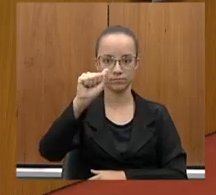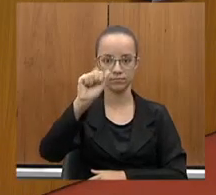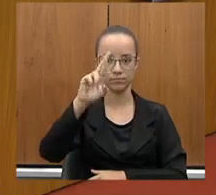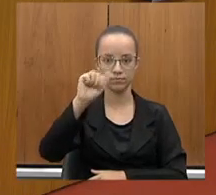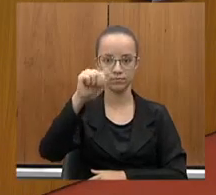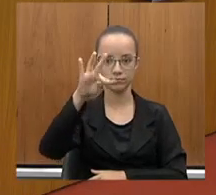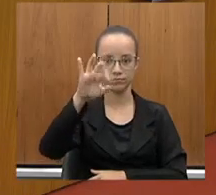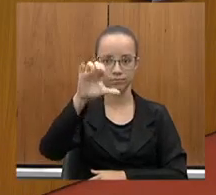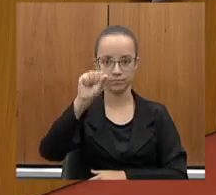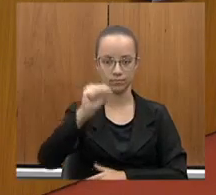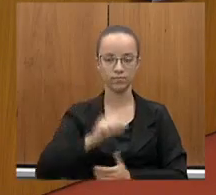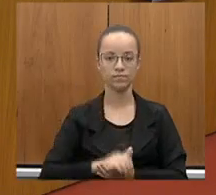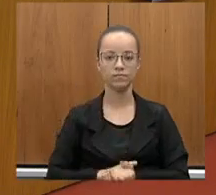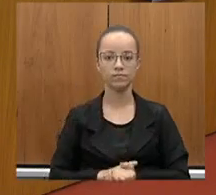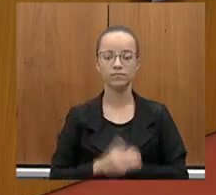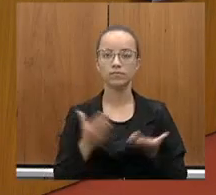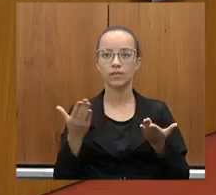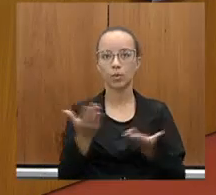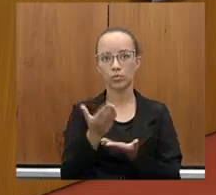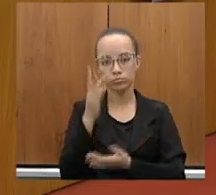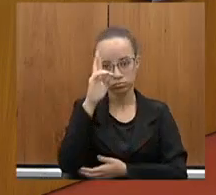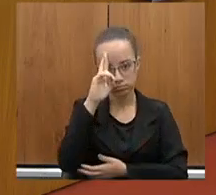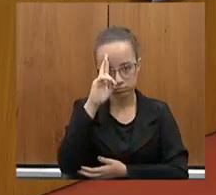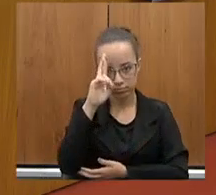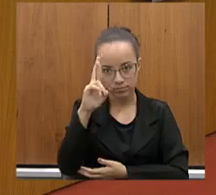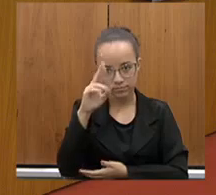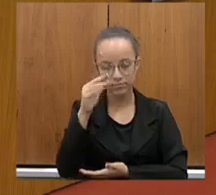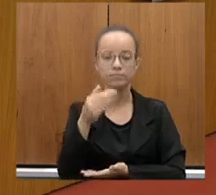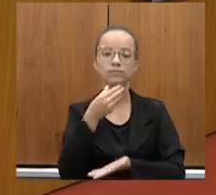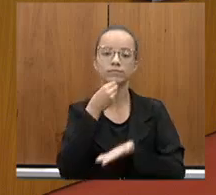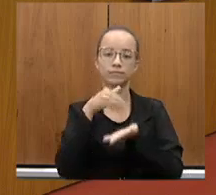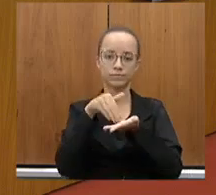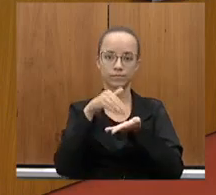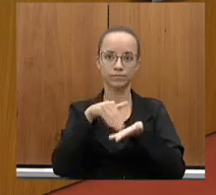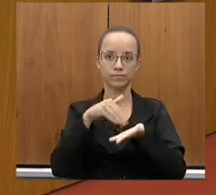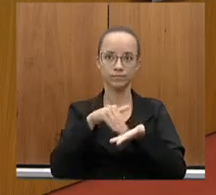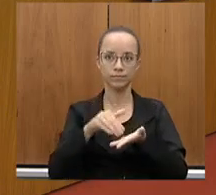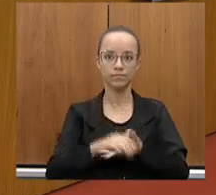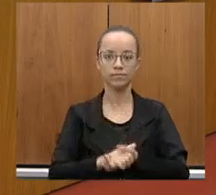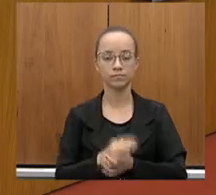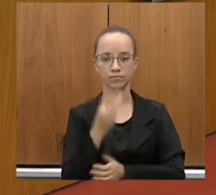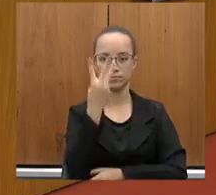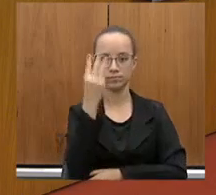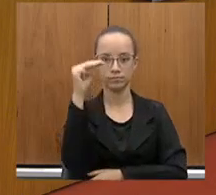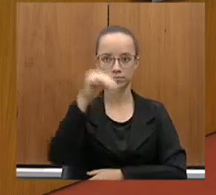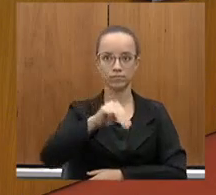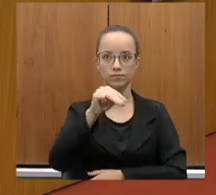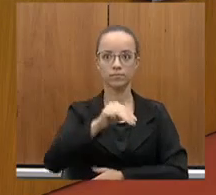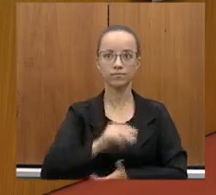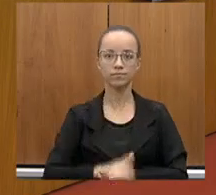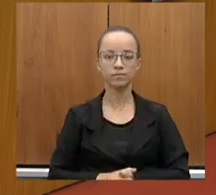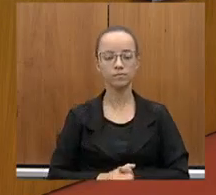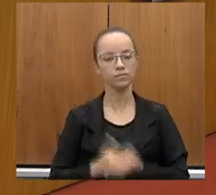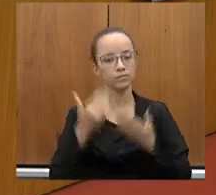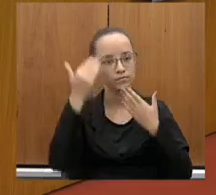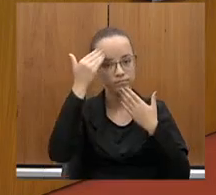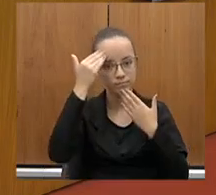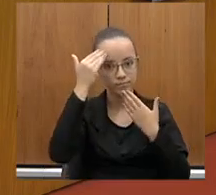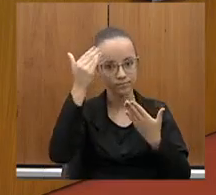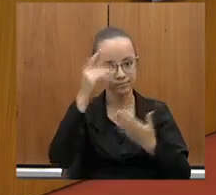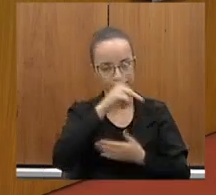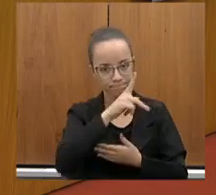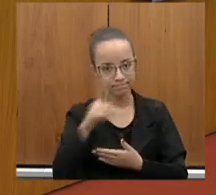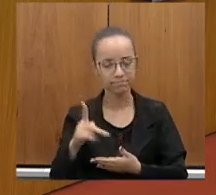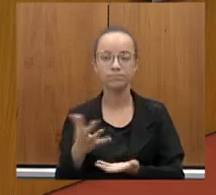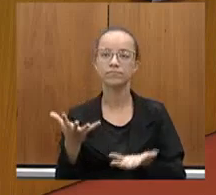Tem a palavra, sua excelência, o nosso secretário, por três minutos. Obrigado, presidente.